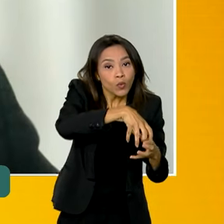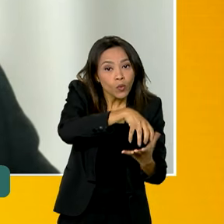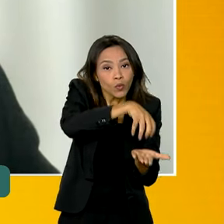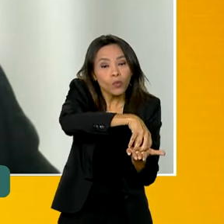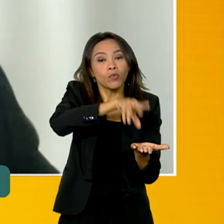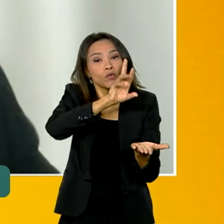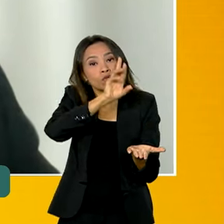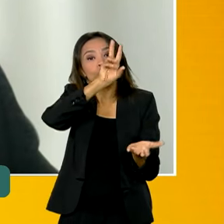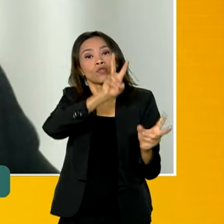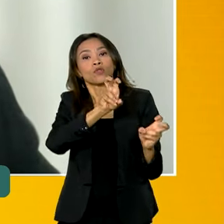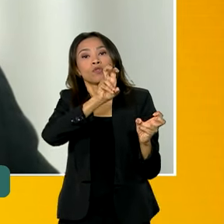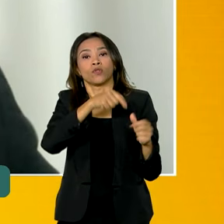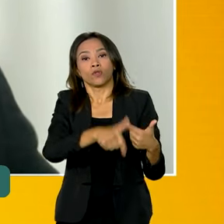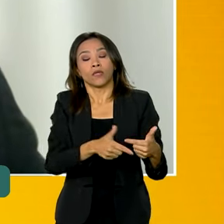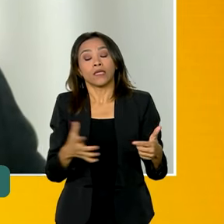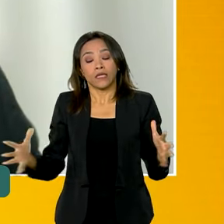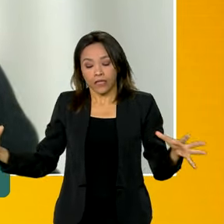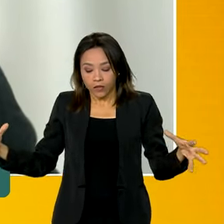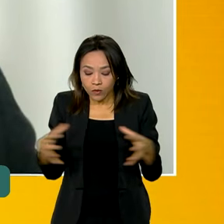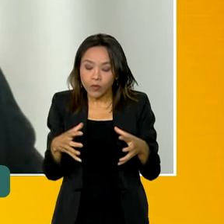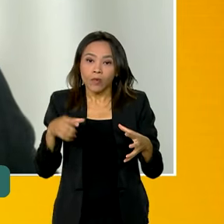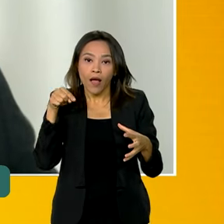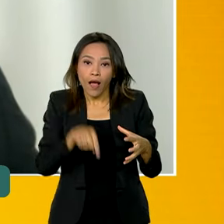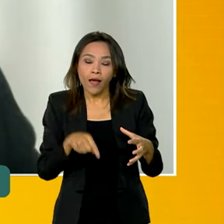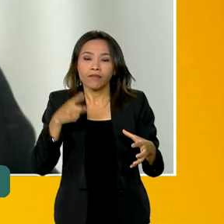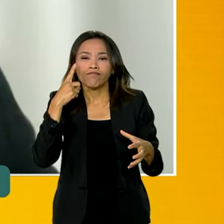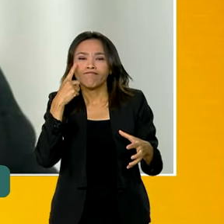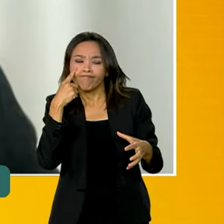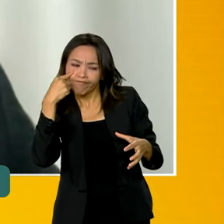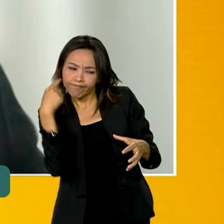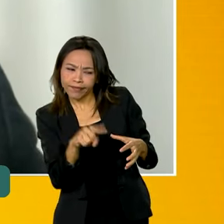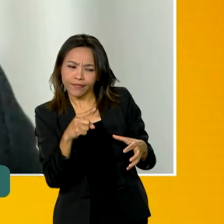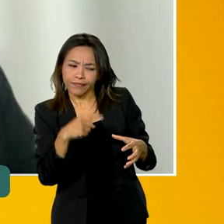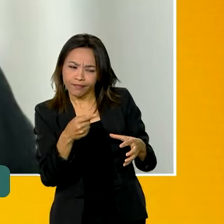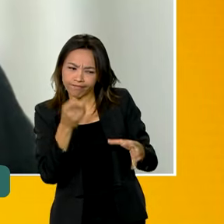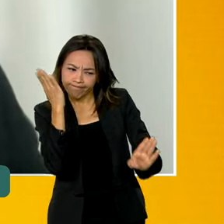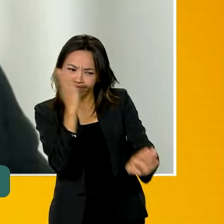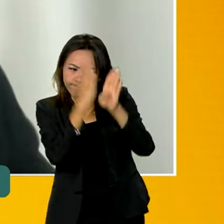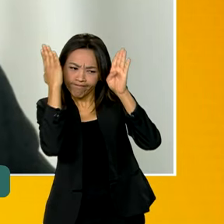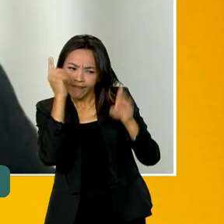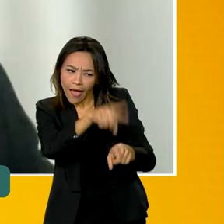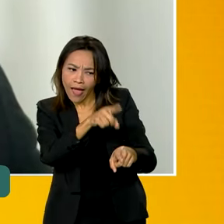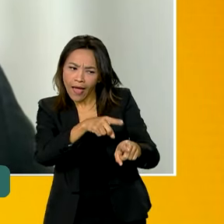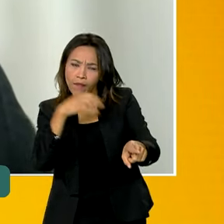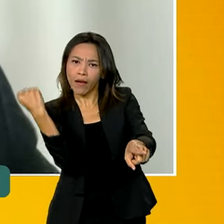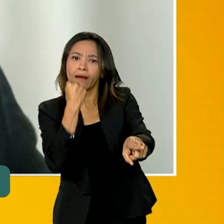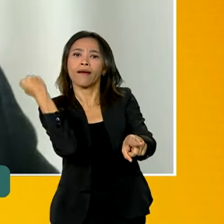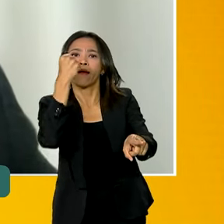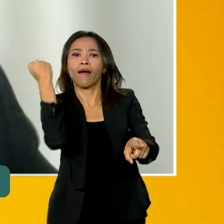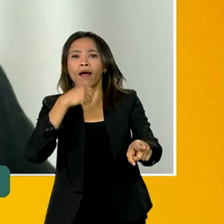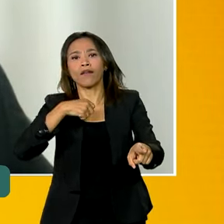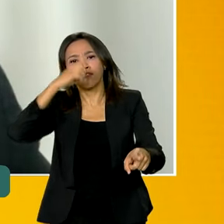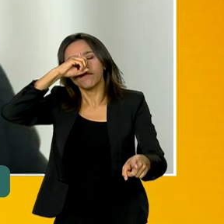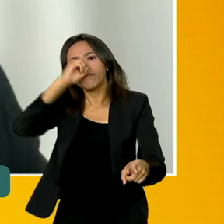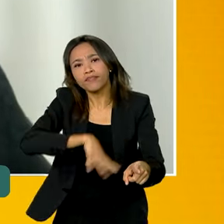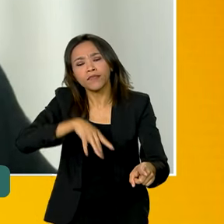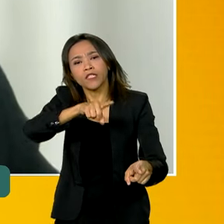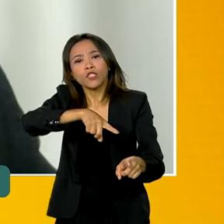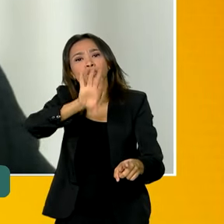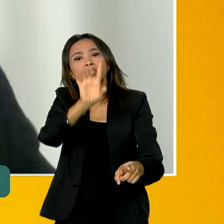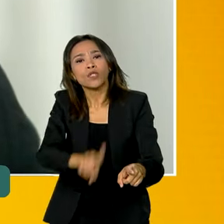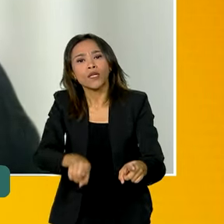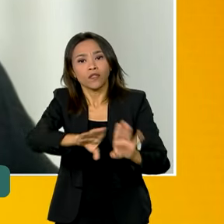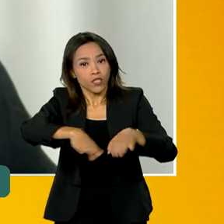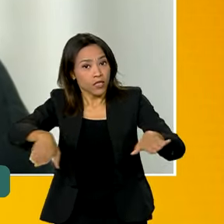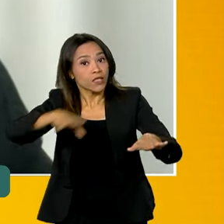por objetivo enfatizar a necessidade de se reconhecer o trabalho infantil como uma grave violação aos direitos fundamentais de crianças e